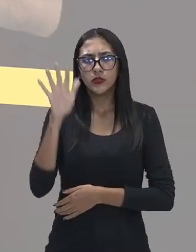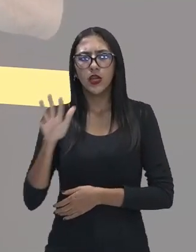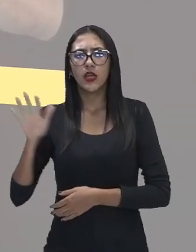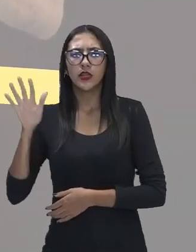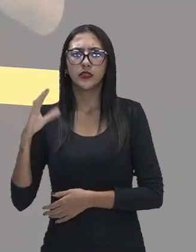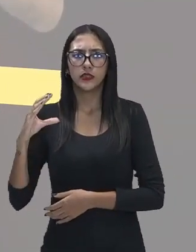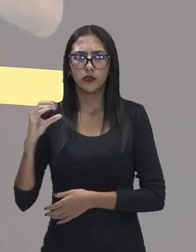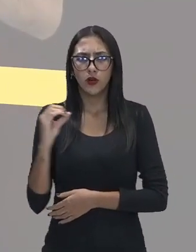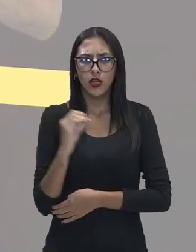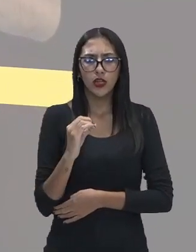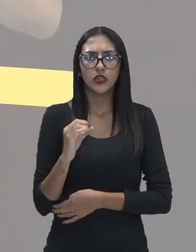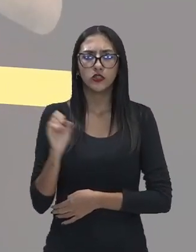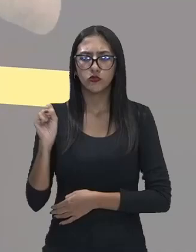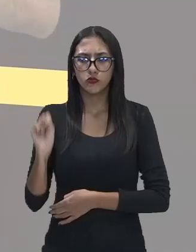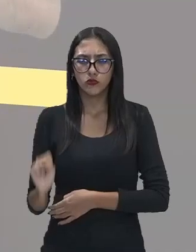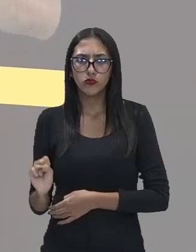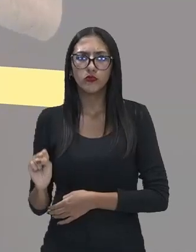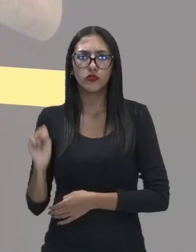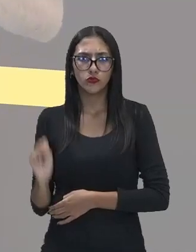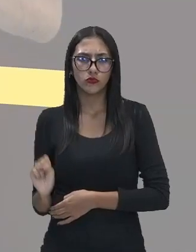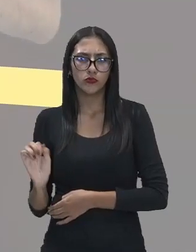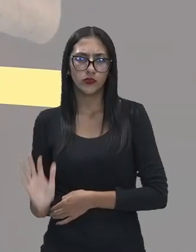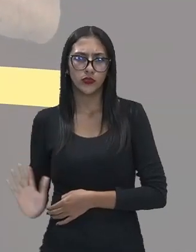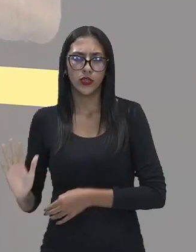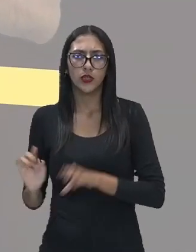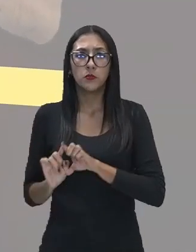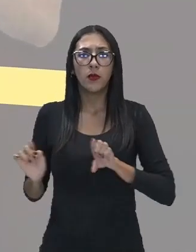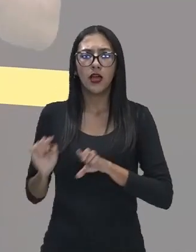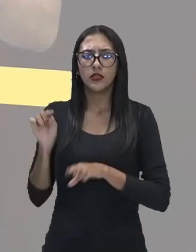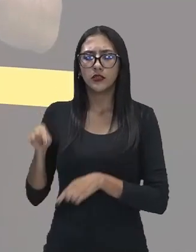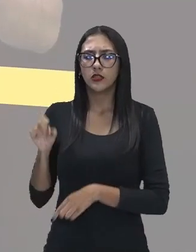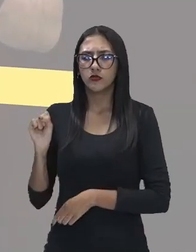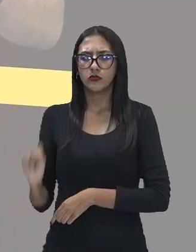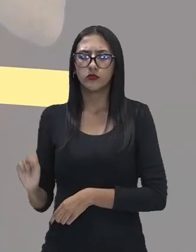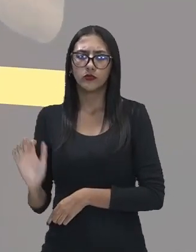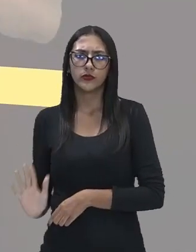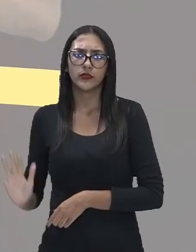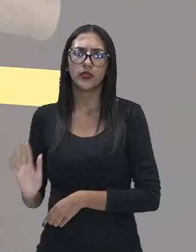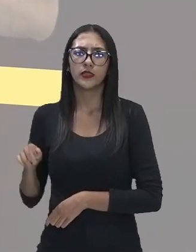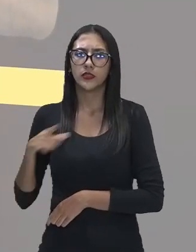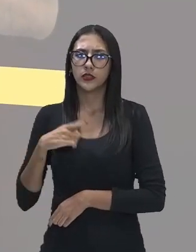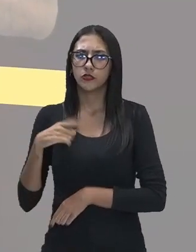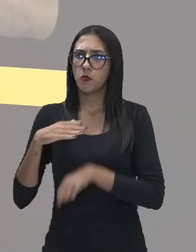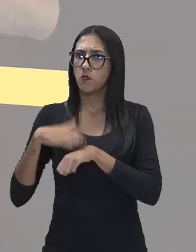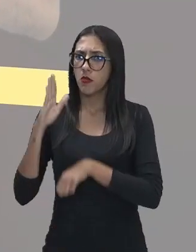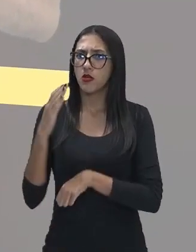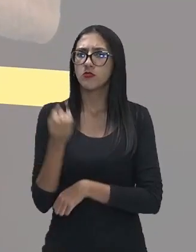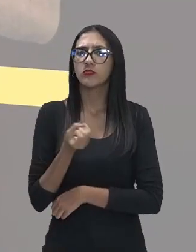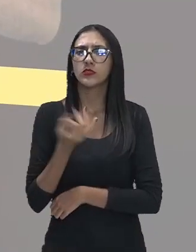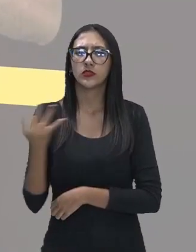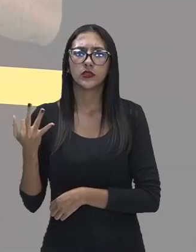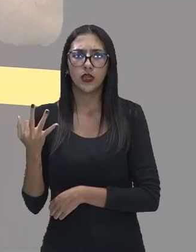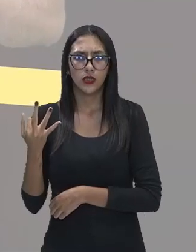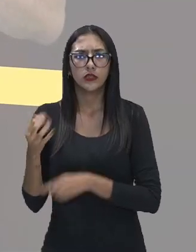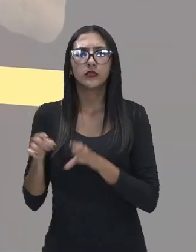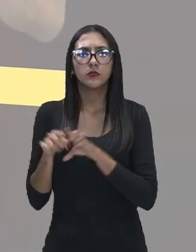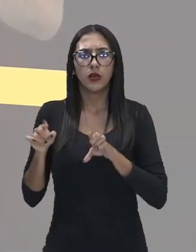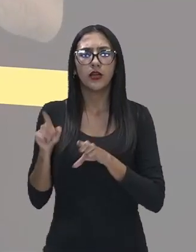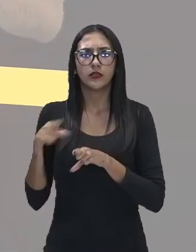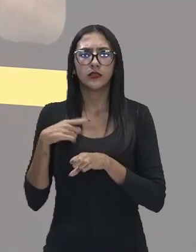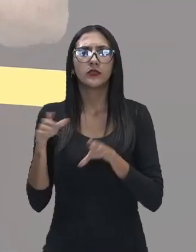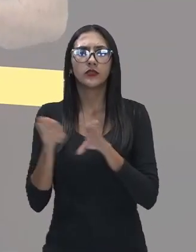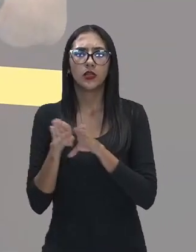o sudeste e o sul. Lembrando que o sudeste foi aquela região que mais gerou e também está parecendo como aquela região